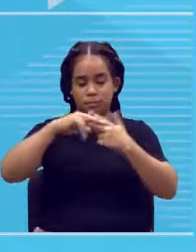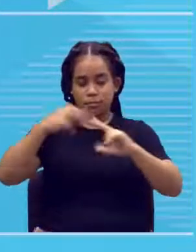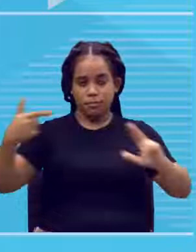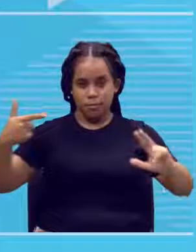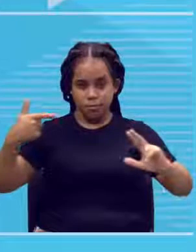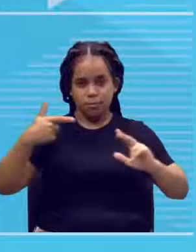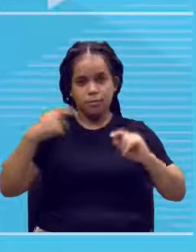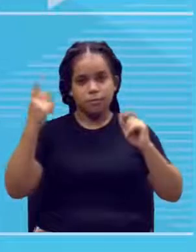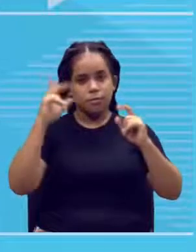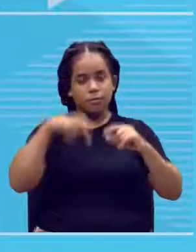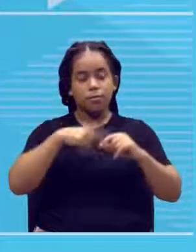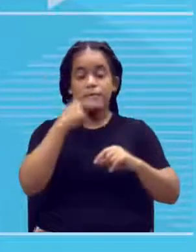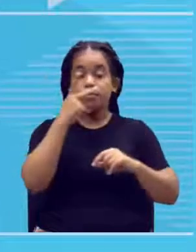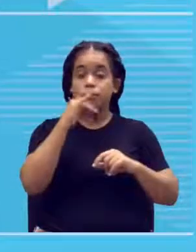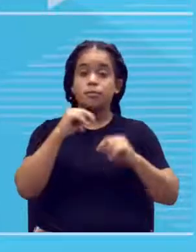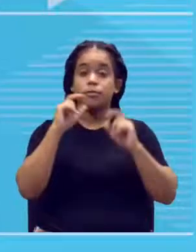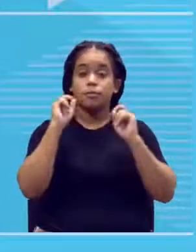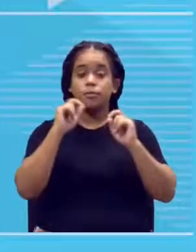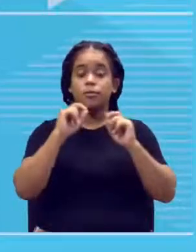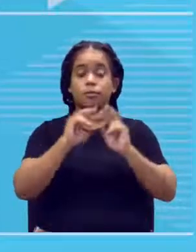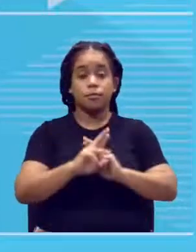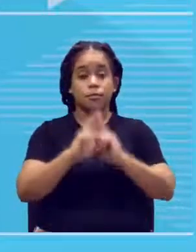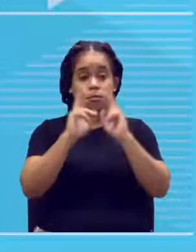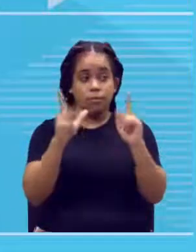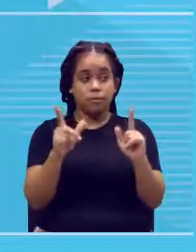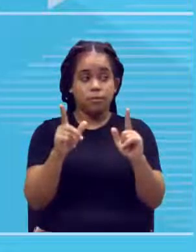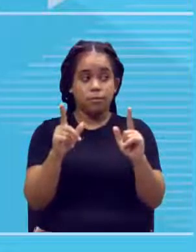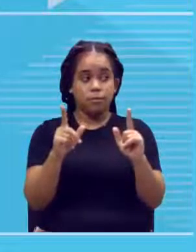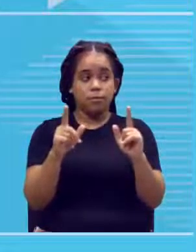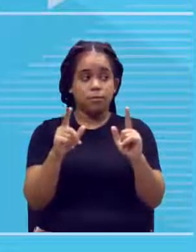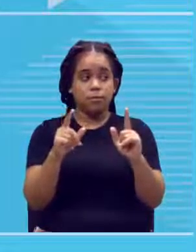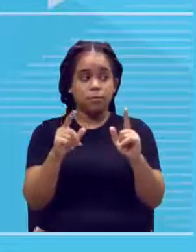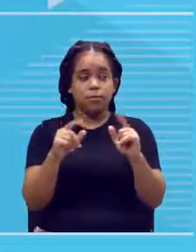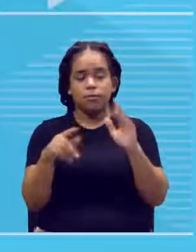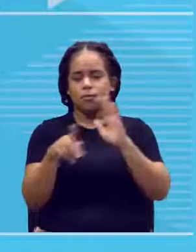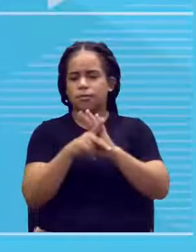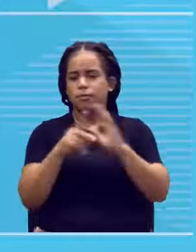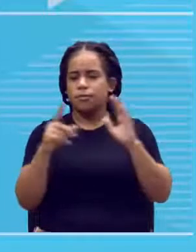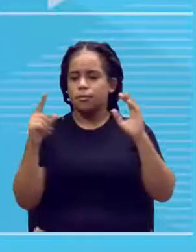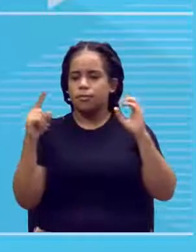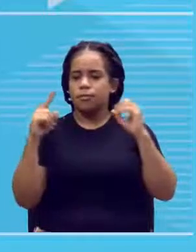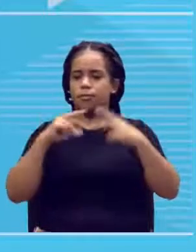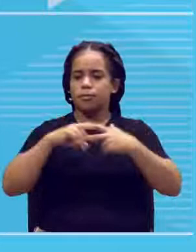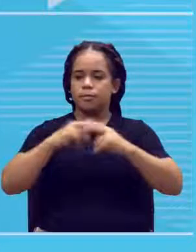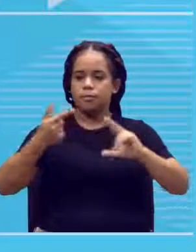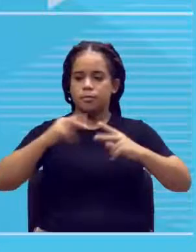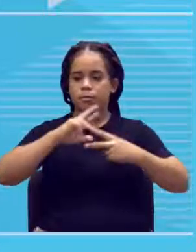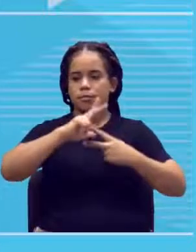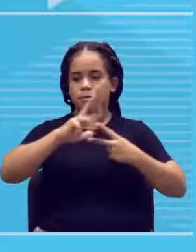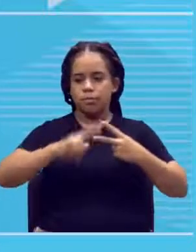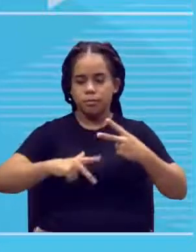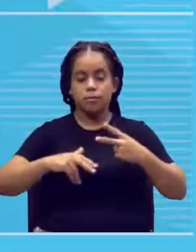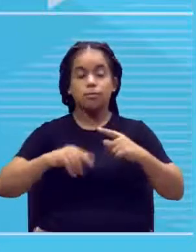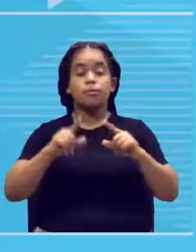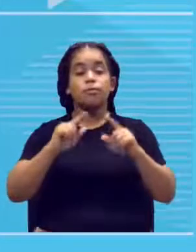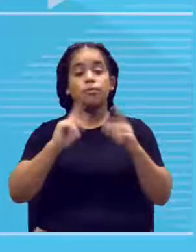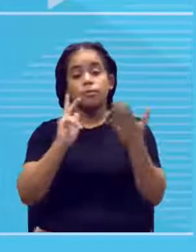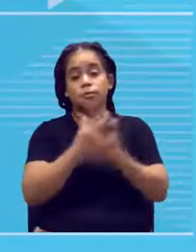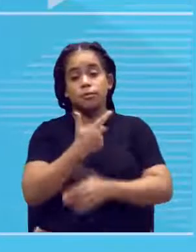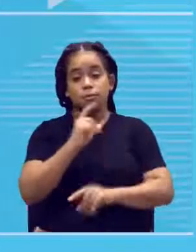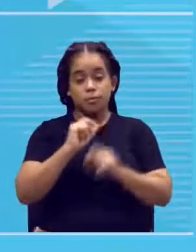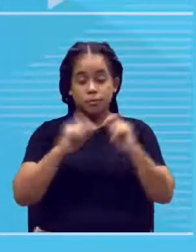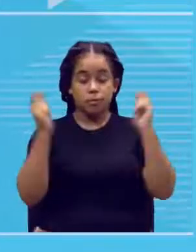provavelmente, são pais diferentes, tá? Heterosigoto, tá? E aí, acabam, porventura, tendo a